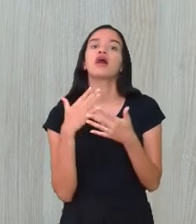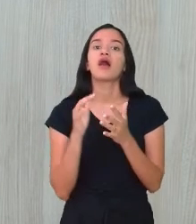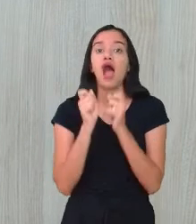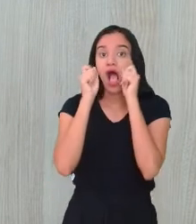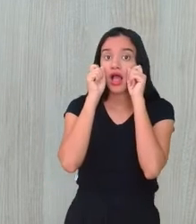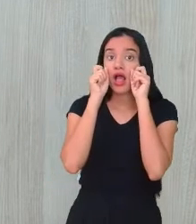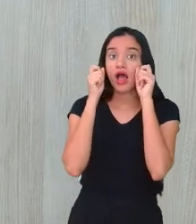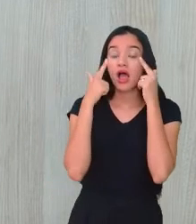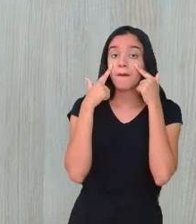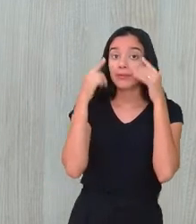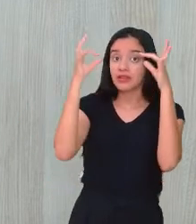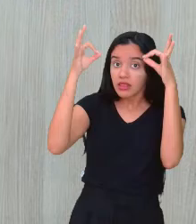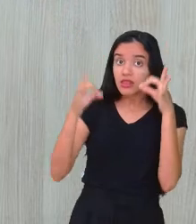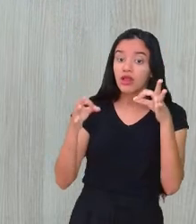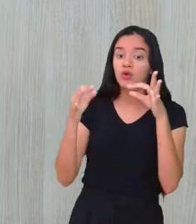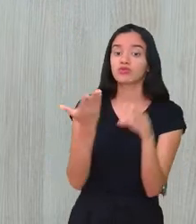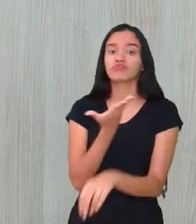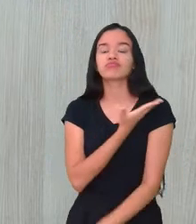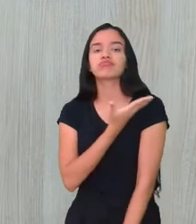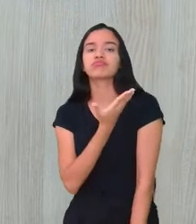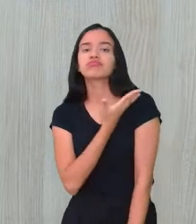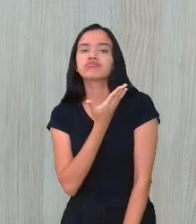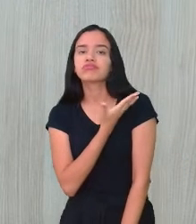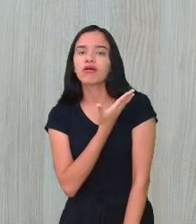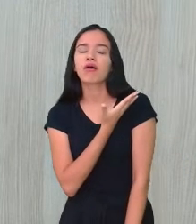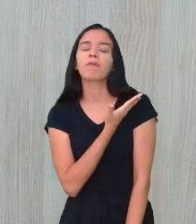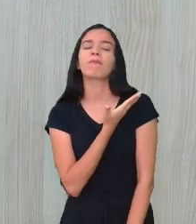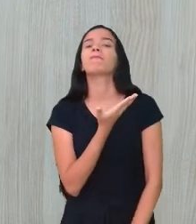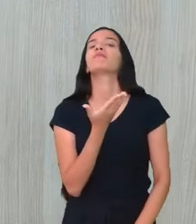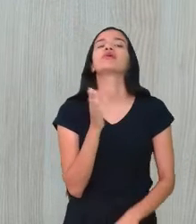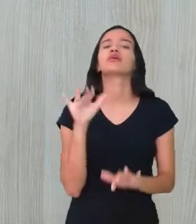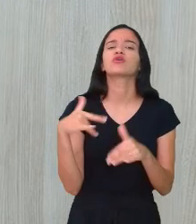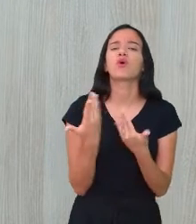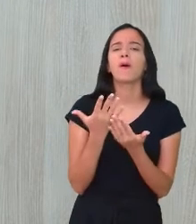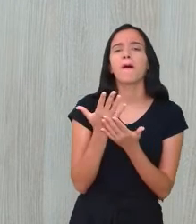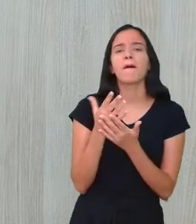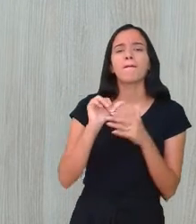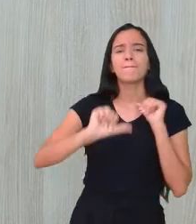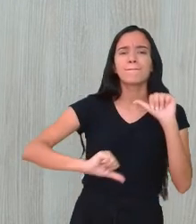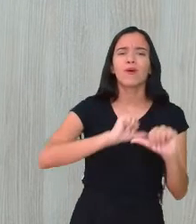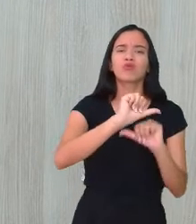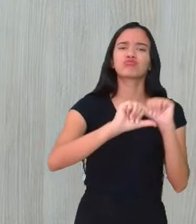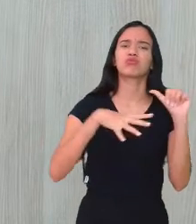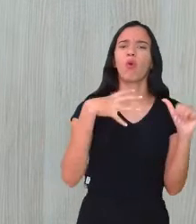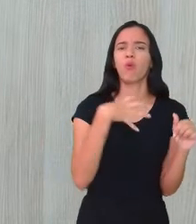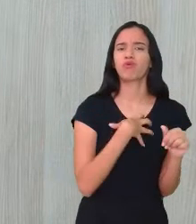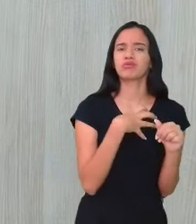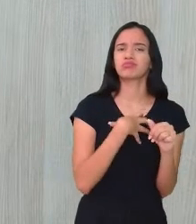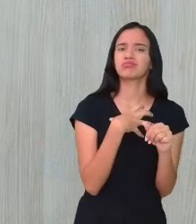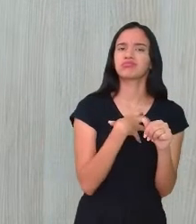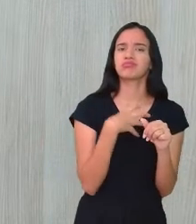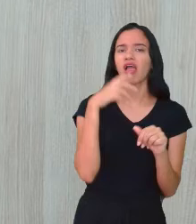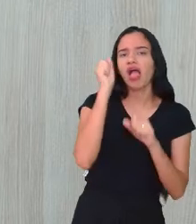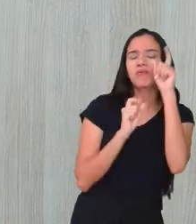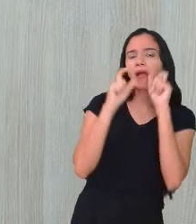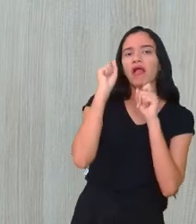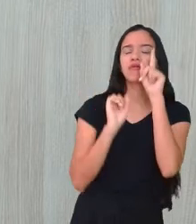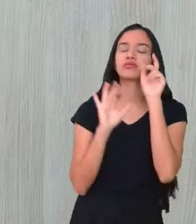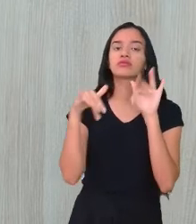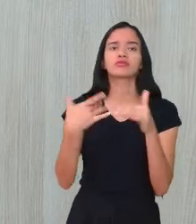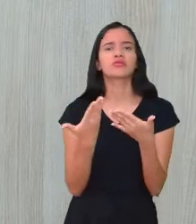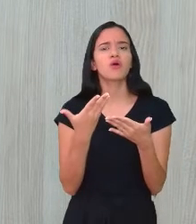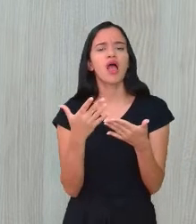preste atenção lá na escola. Quem você nota que mudou de humor, que mudou de comportamento, que não participa mais das